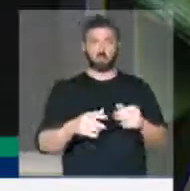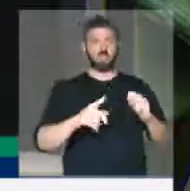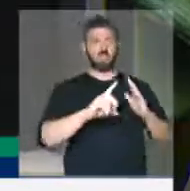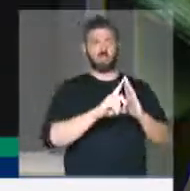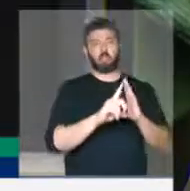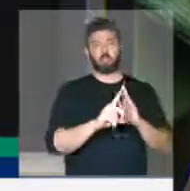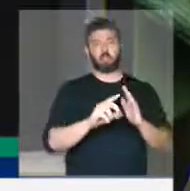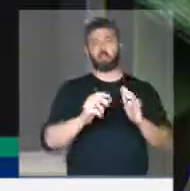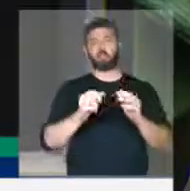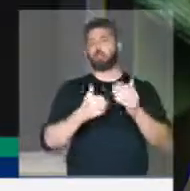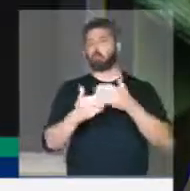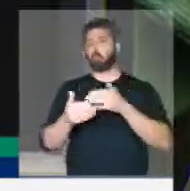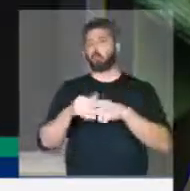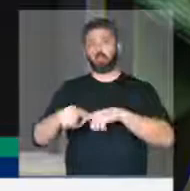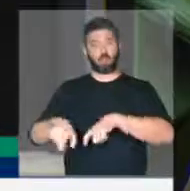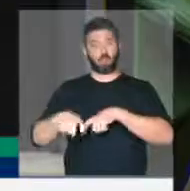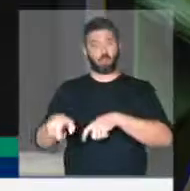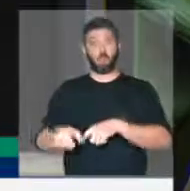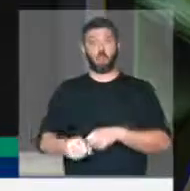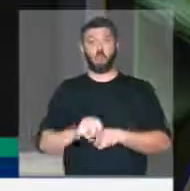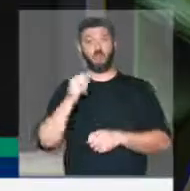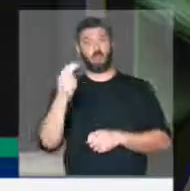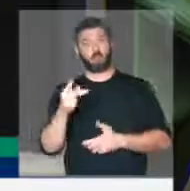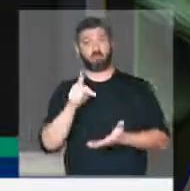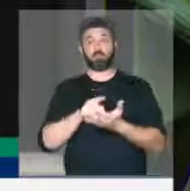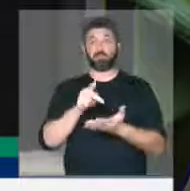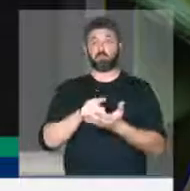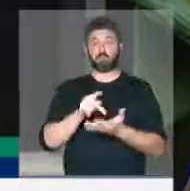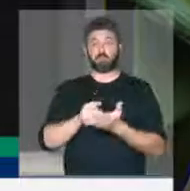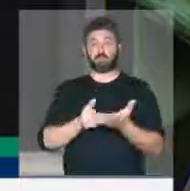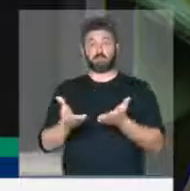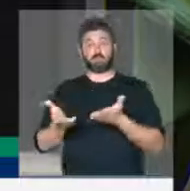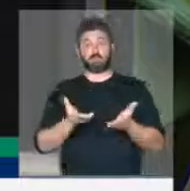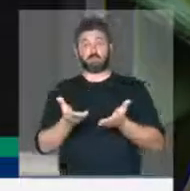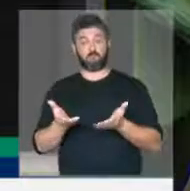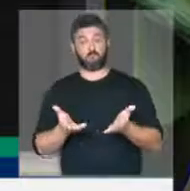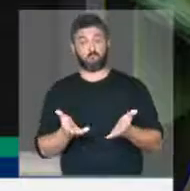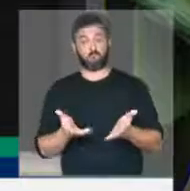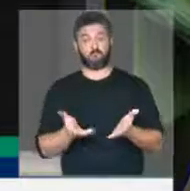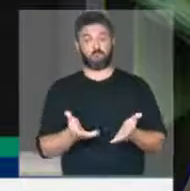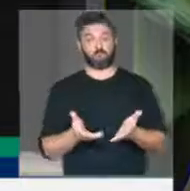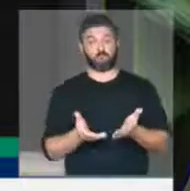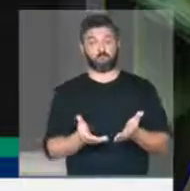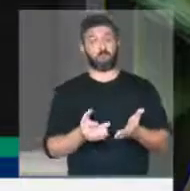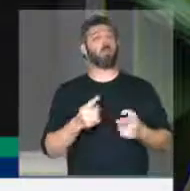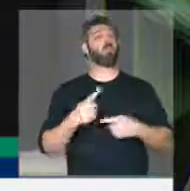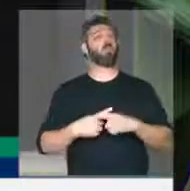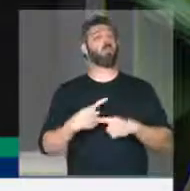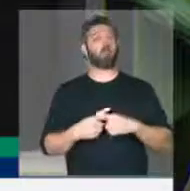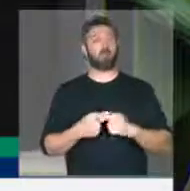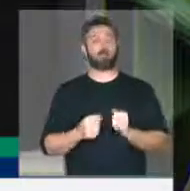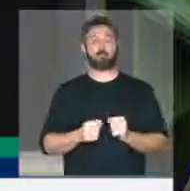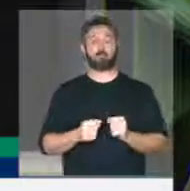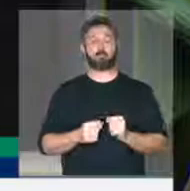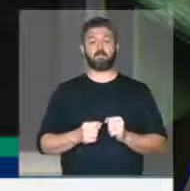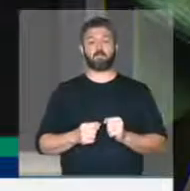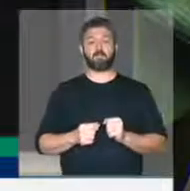comércio, seja da agricultura ou mesmo do setor de serviços em si. Isso porque